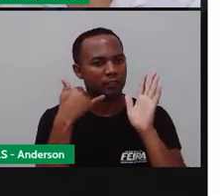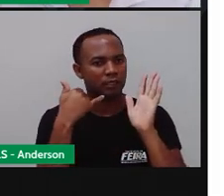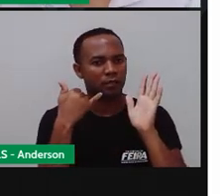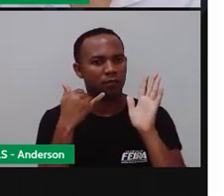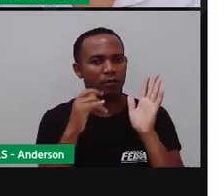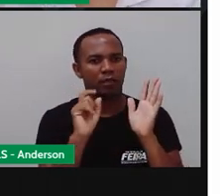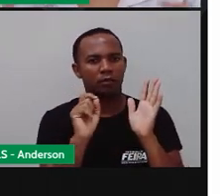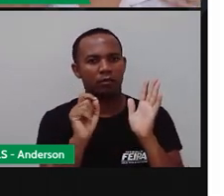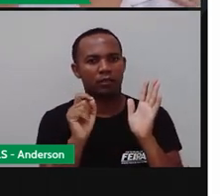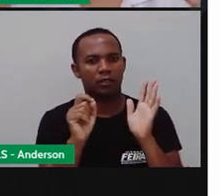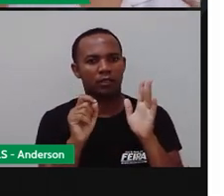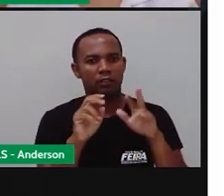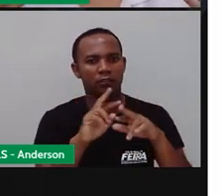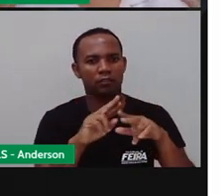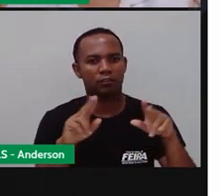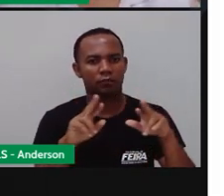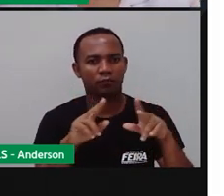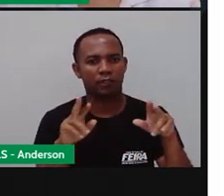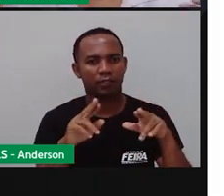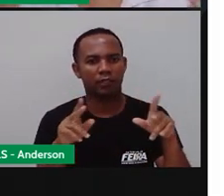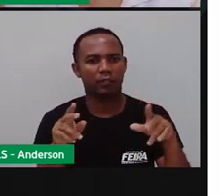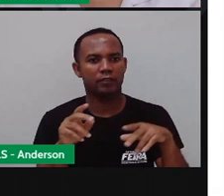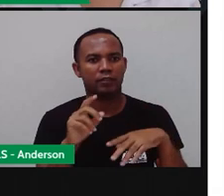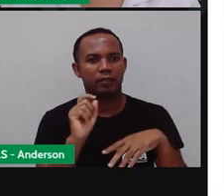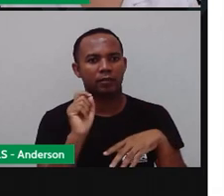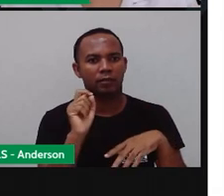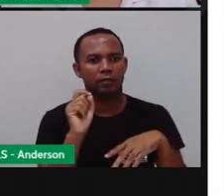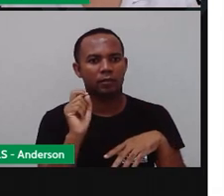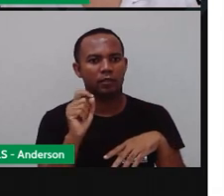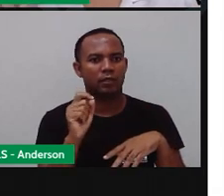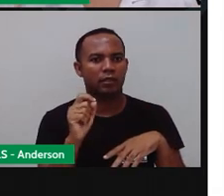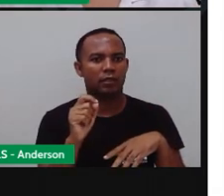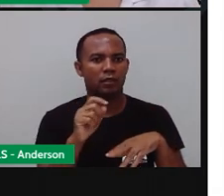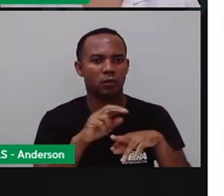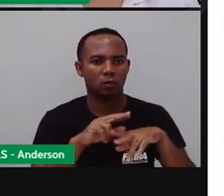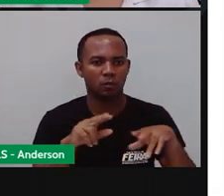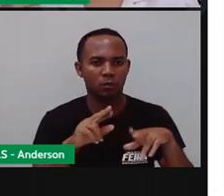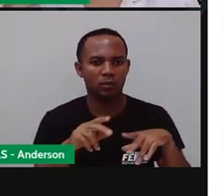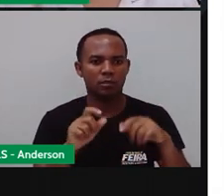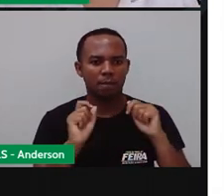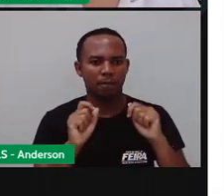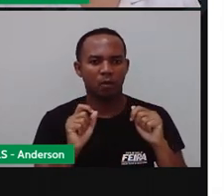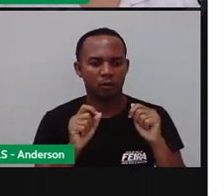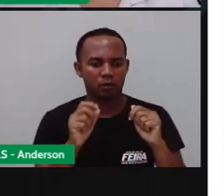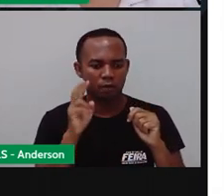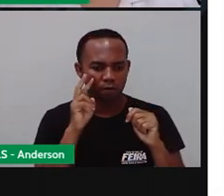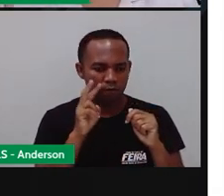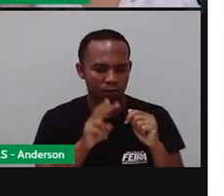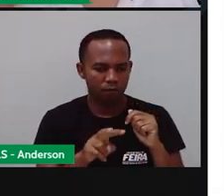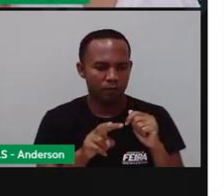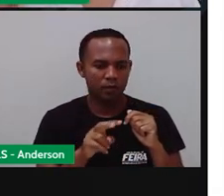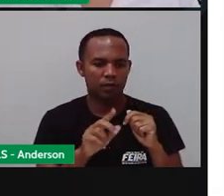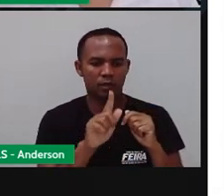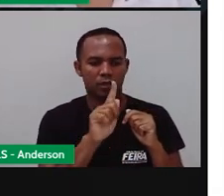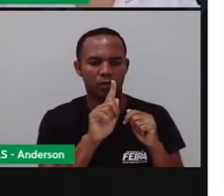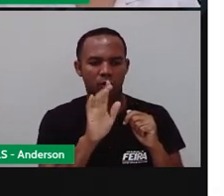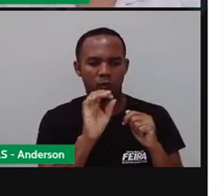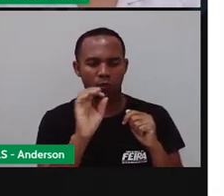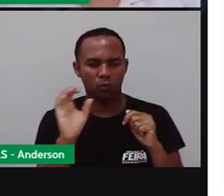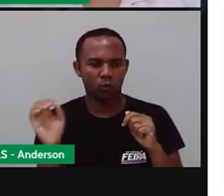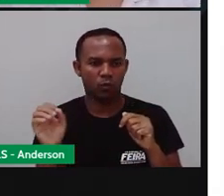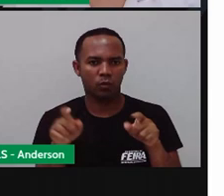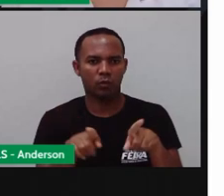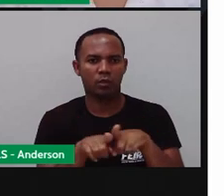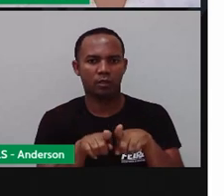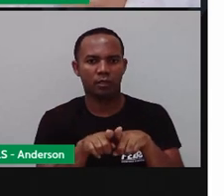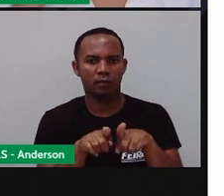o quê? Várias e várias maneiras. Tipo, a gente pode olhar pelo Waze, pelo Google Maps. A gente pode